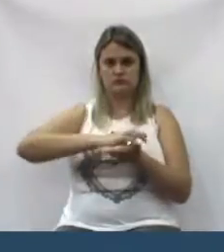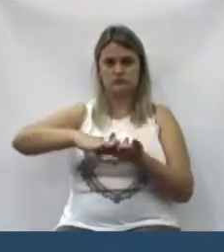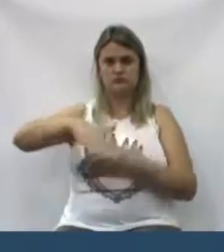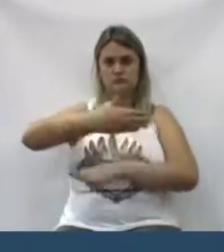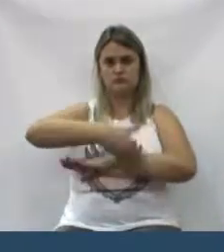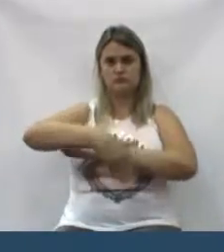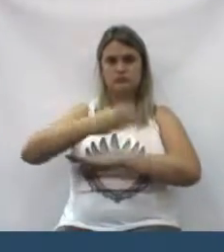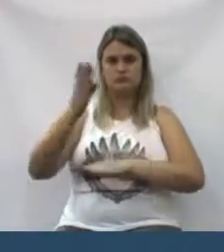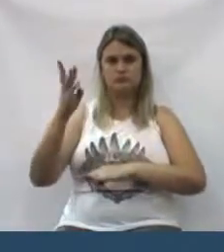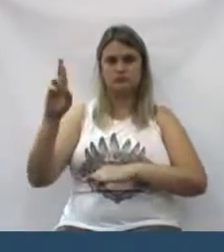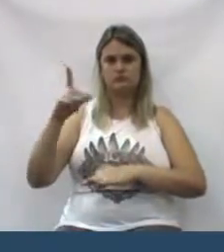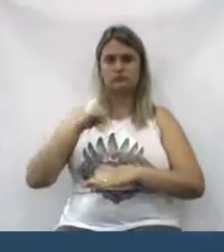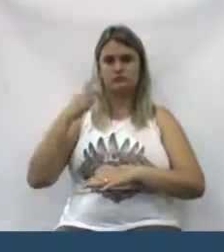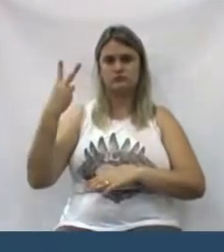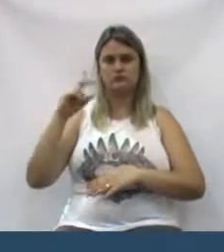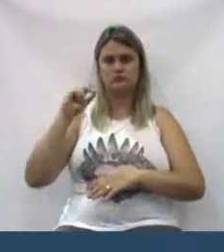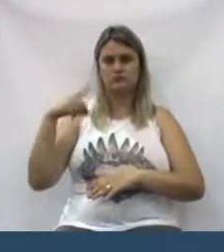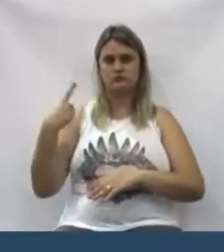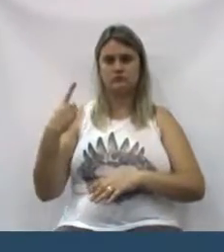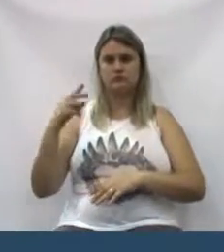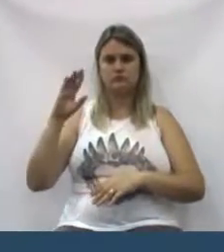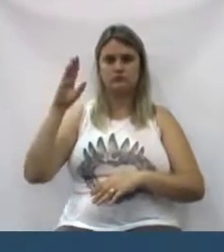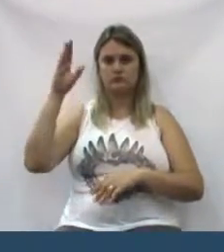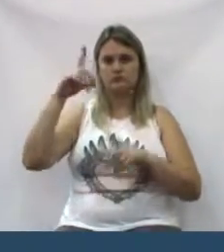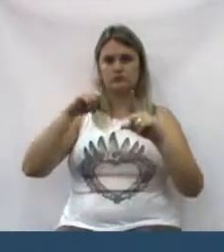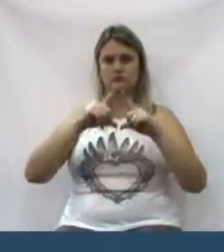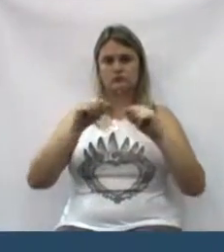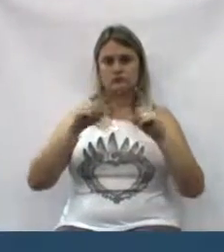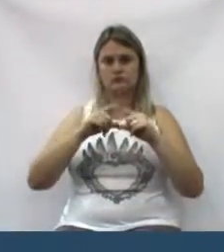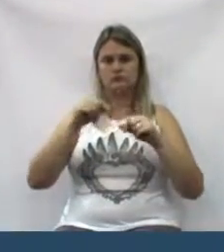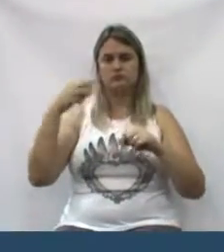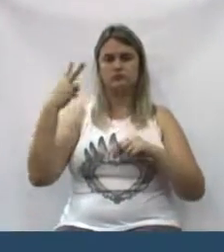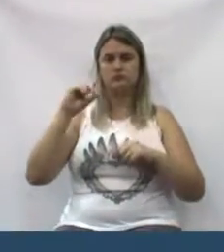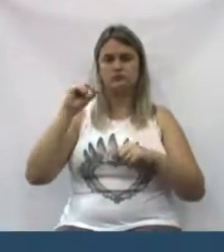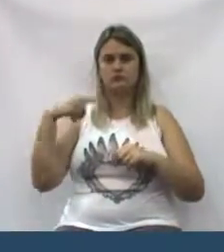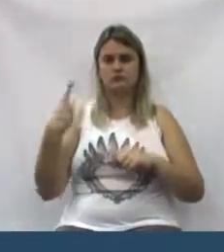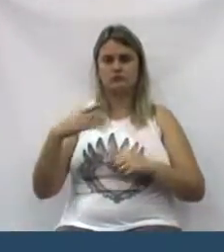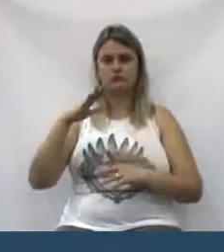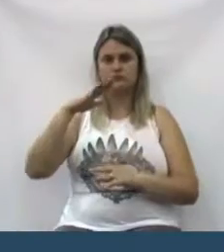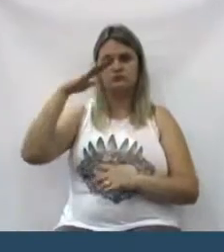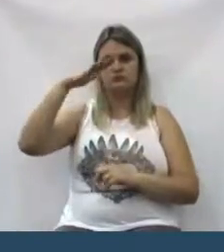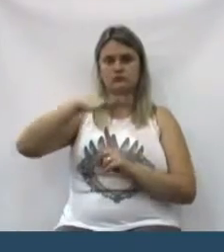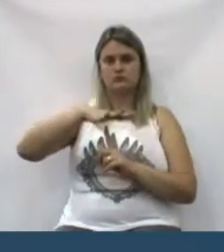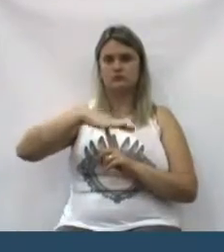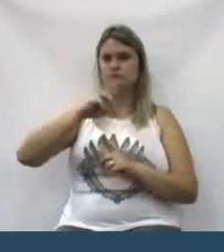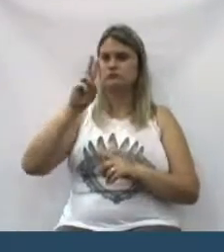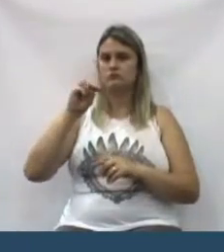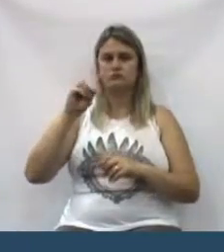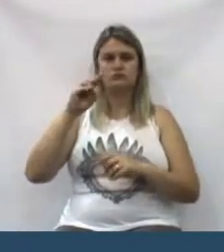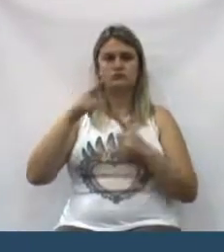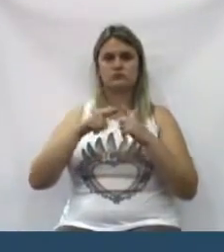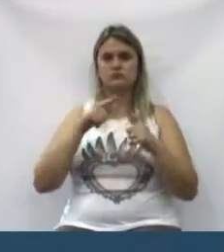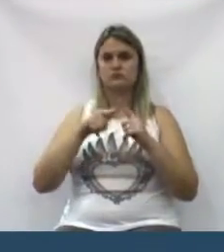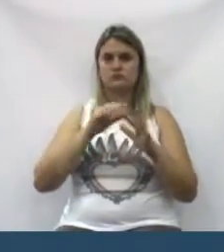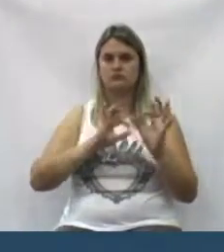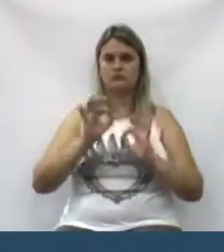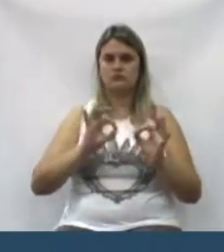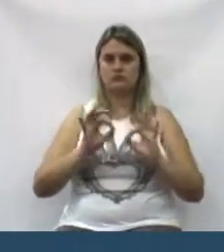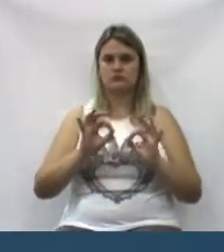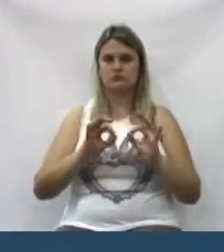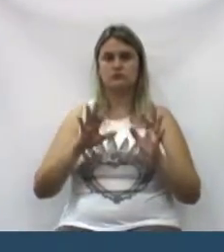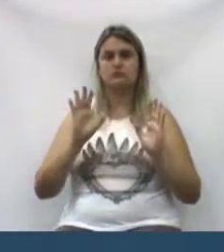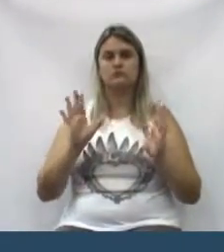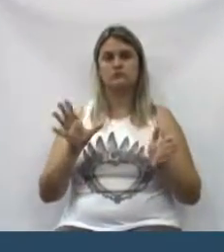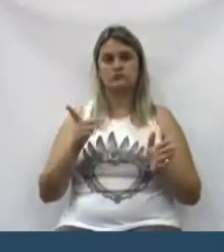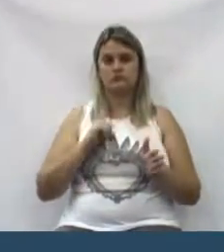deputados lá em Brasília, dois deputados aqui no Paraná, mas não resolviam. E